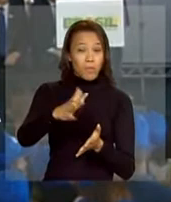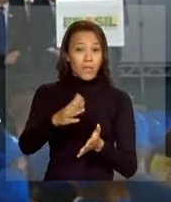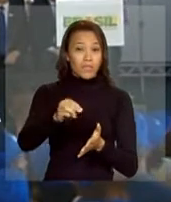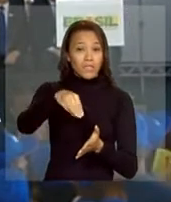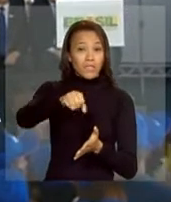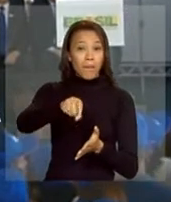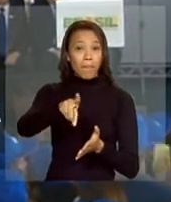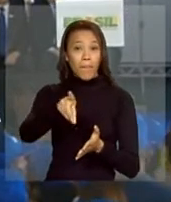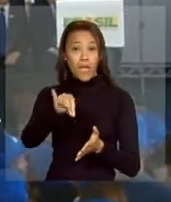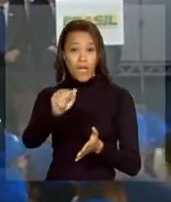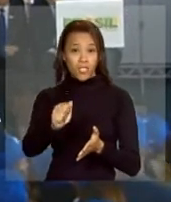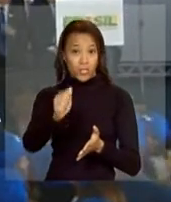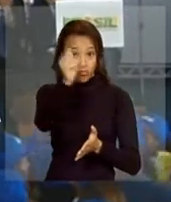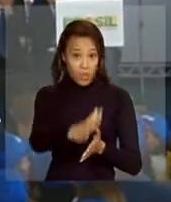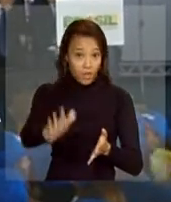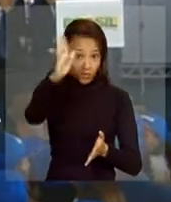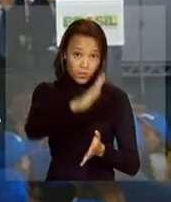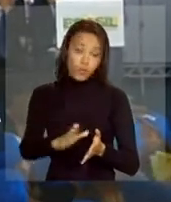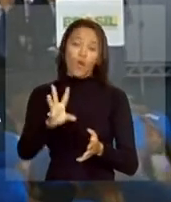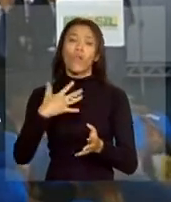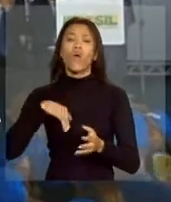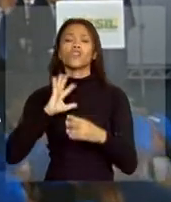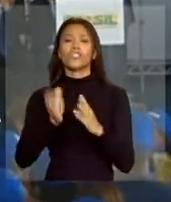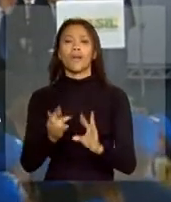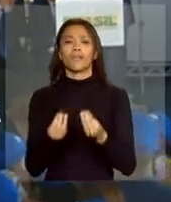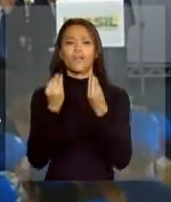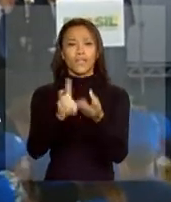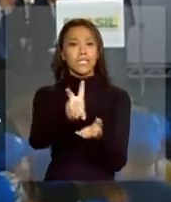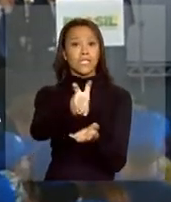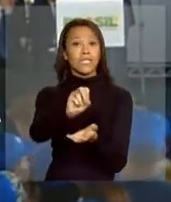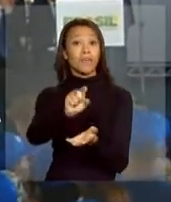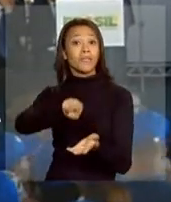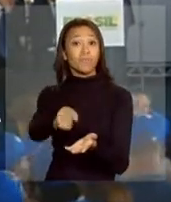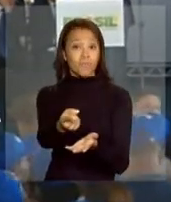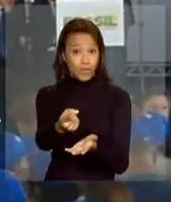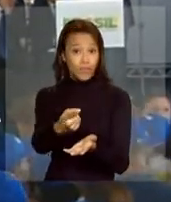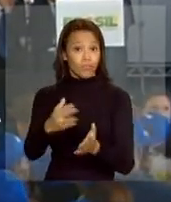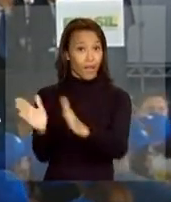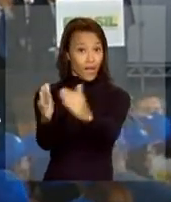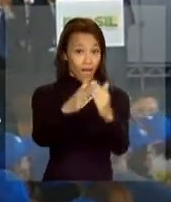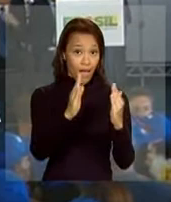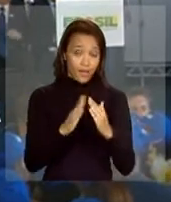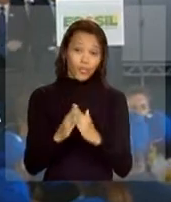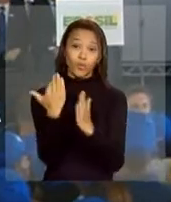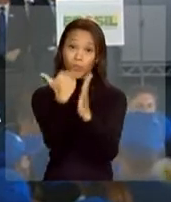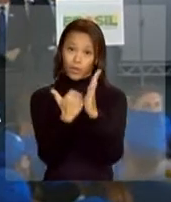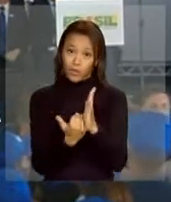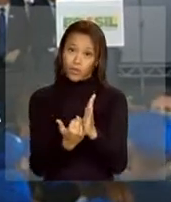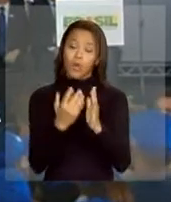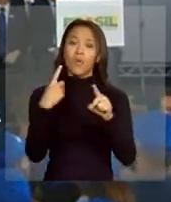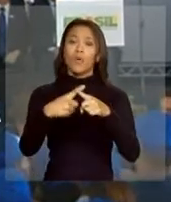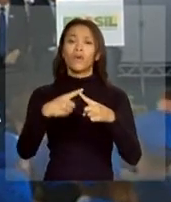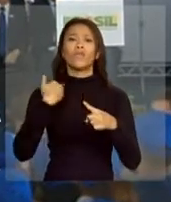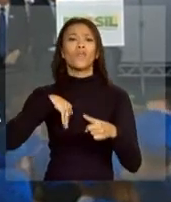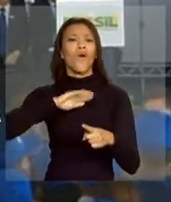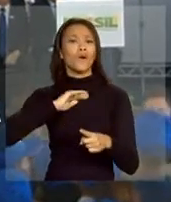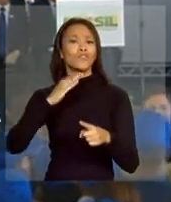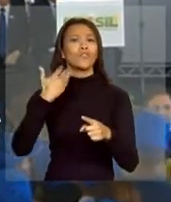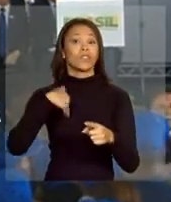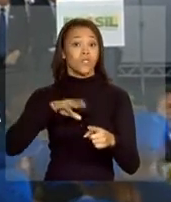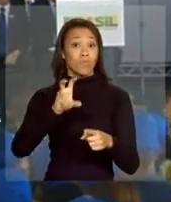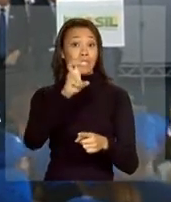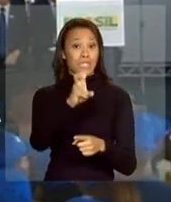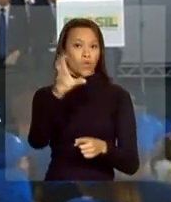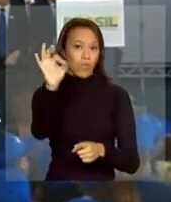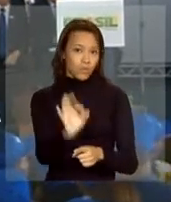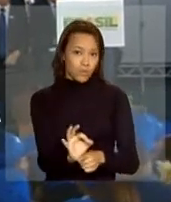nós teríamos entregue aqui 50 mil moradias do Minha Casa Minha Vida. Porque nós representamos 5%